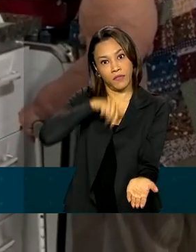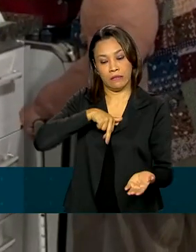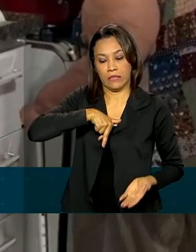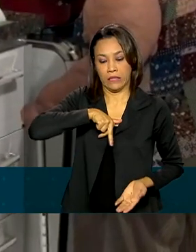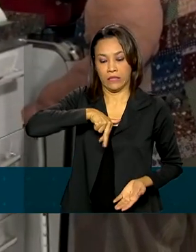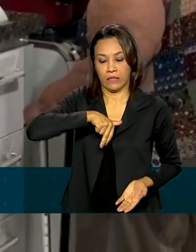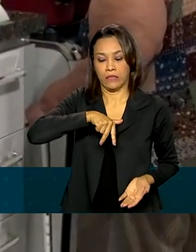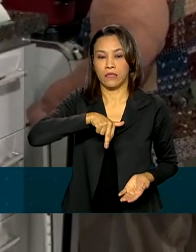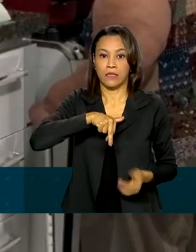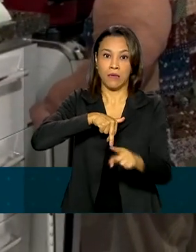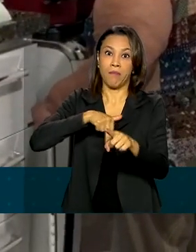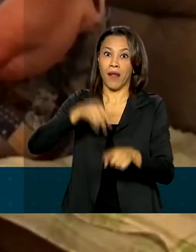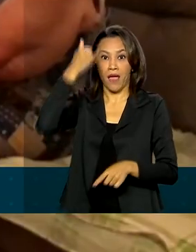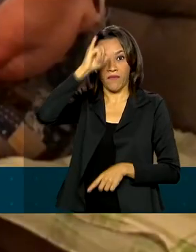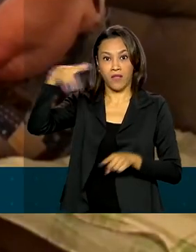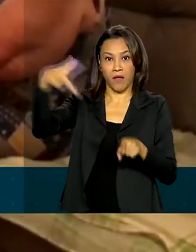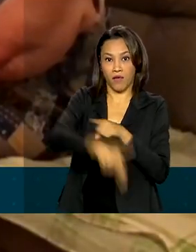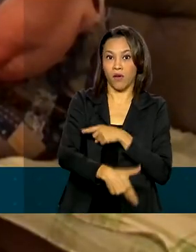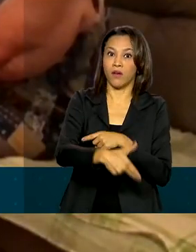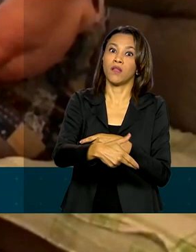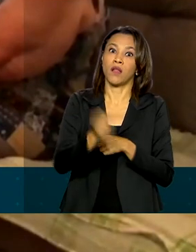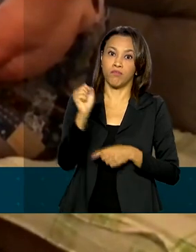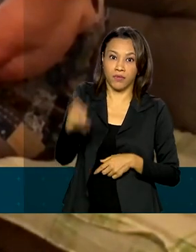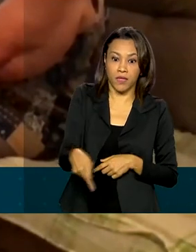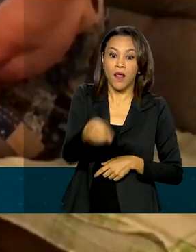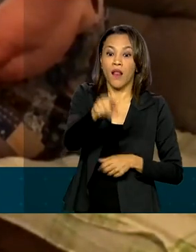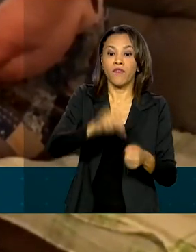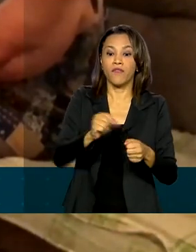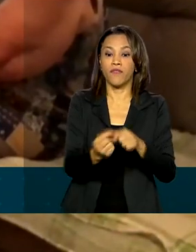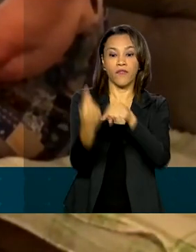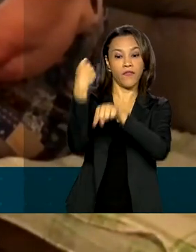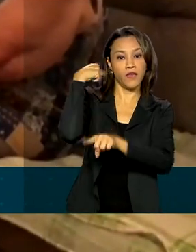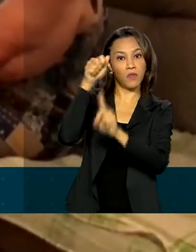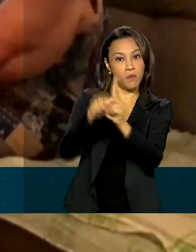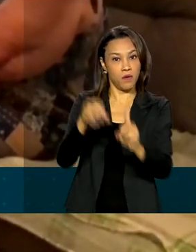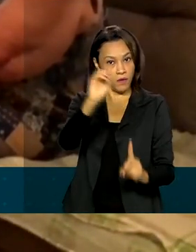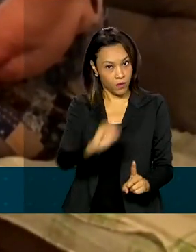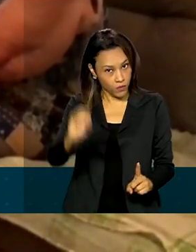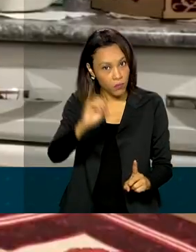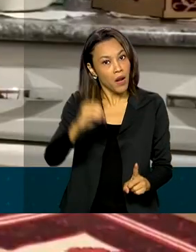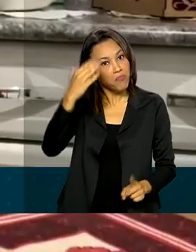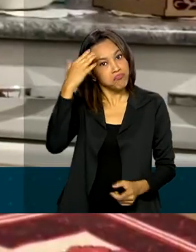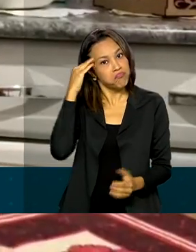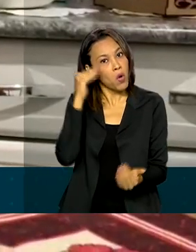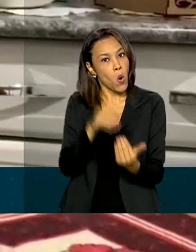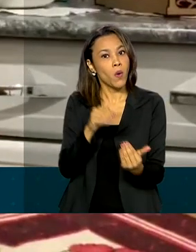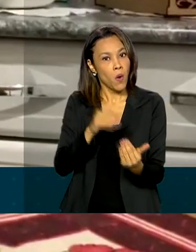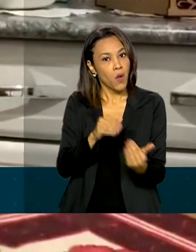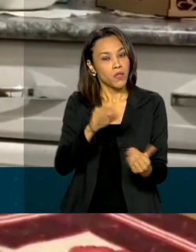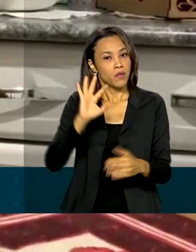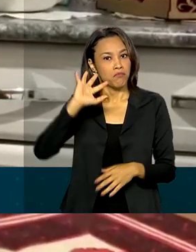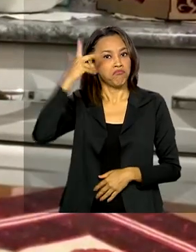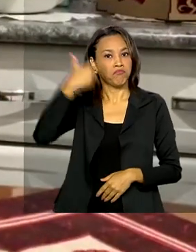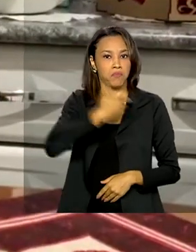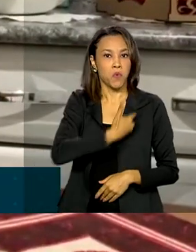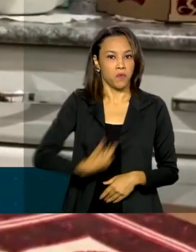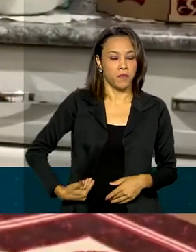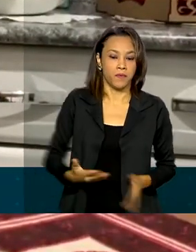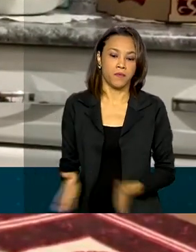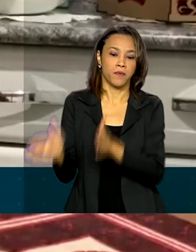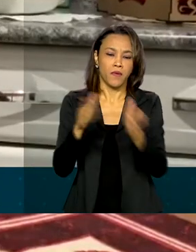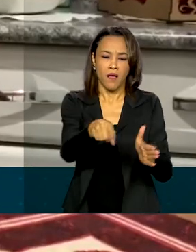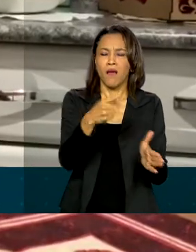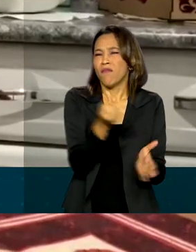não ter a aposentadoria cortada, fez a prova de vida em outubro. Ela aprovou a decisão. Vários beneficiários, como eu